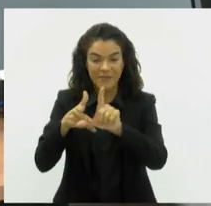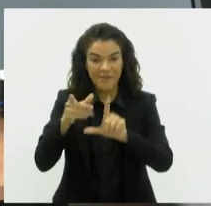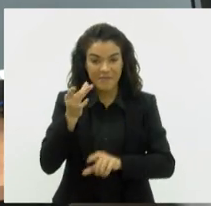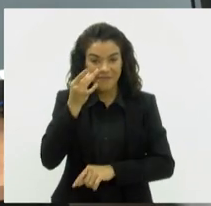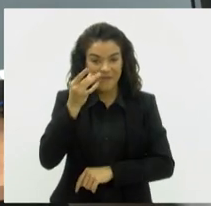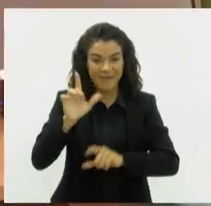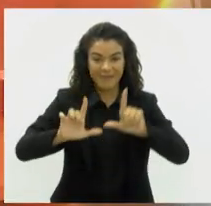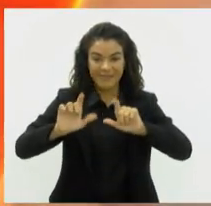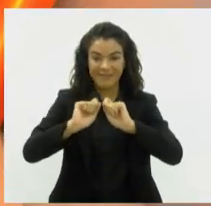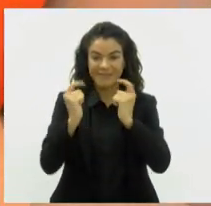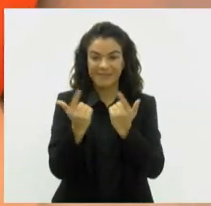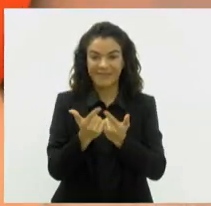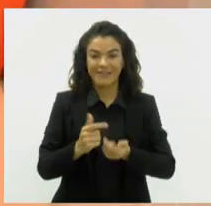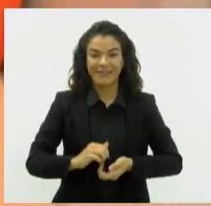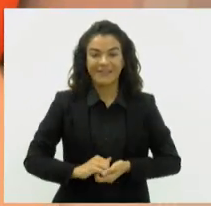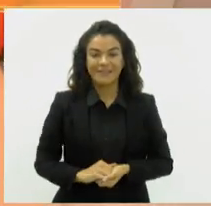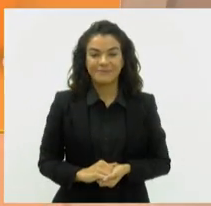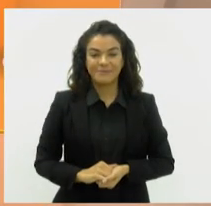TV Alerje.